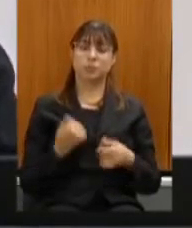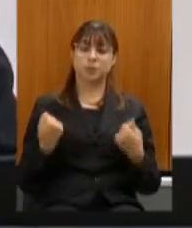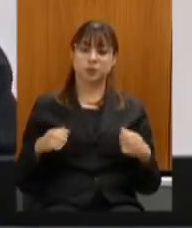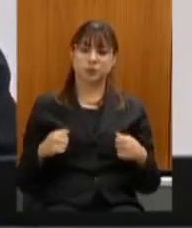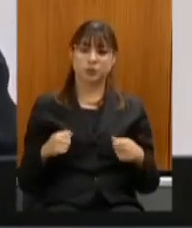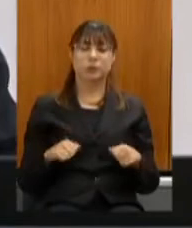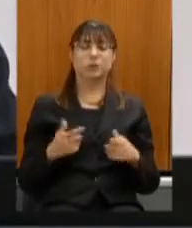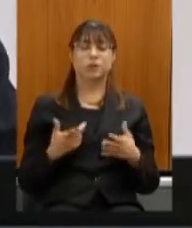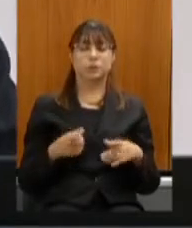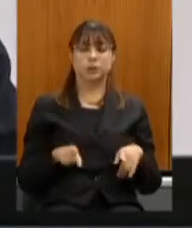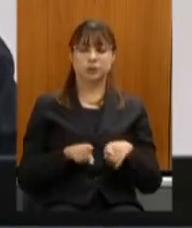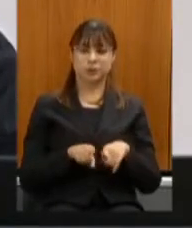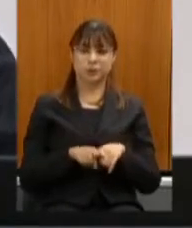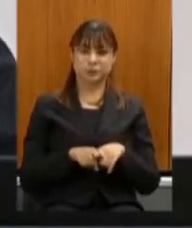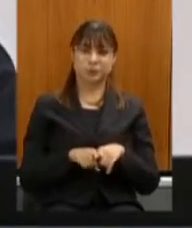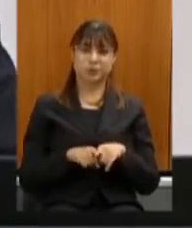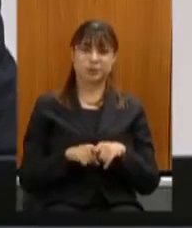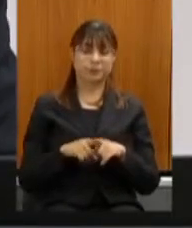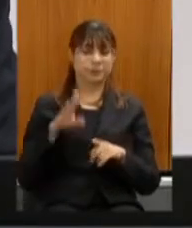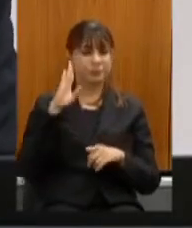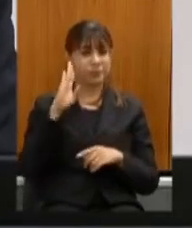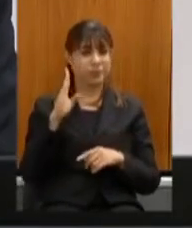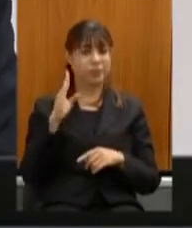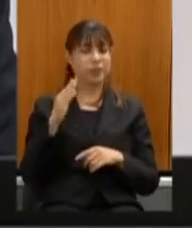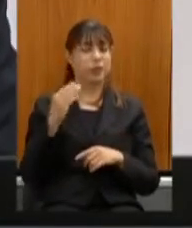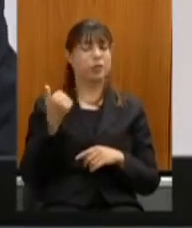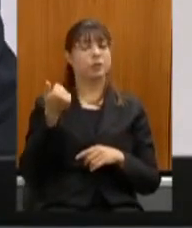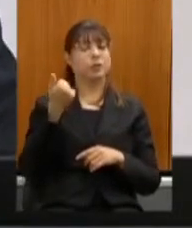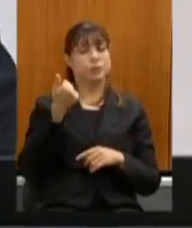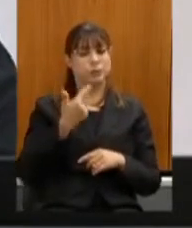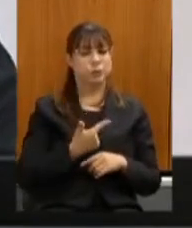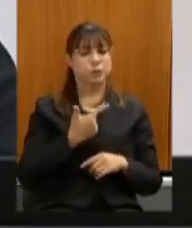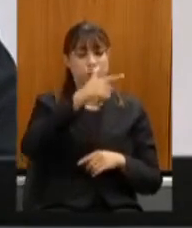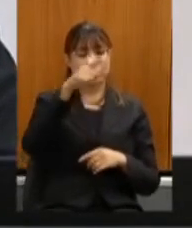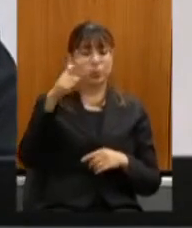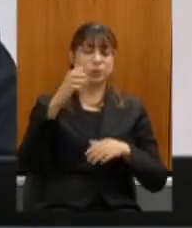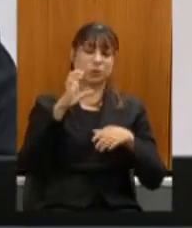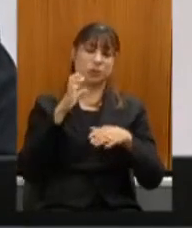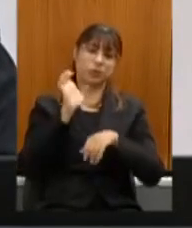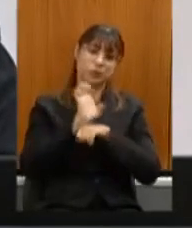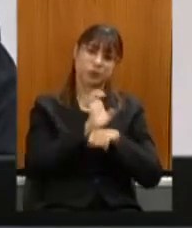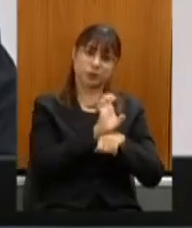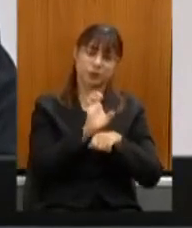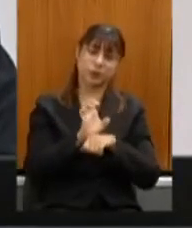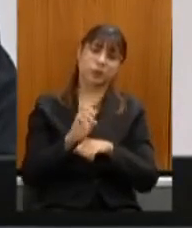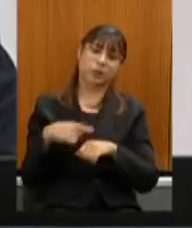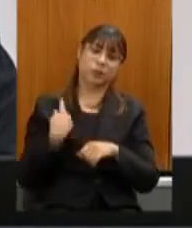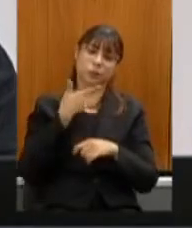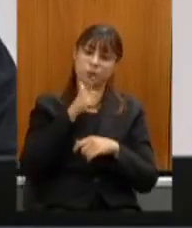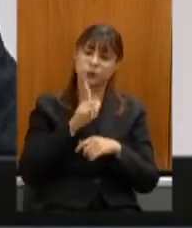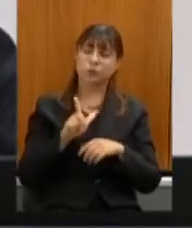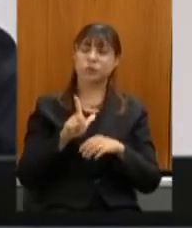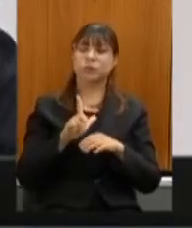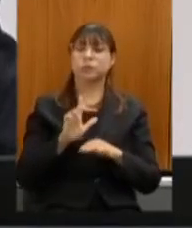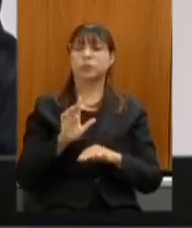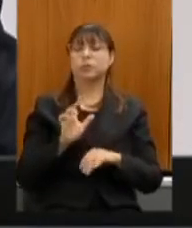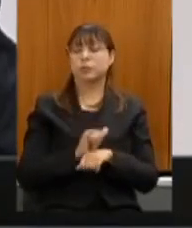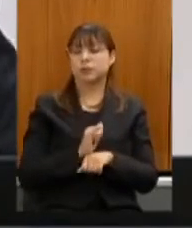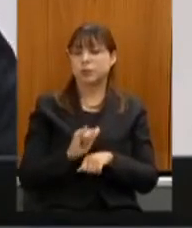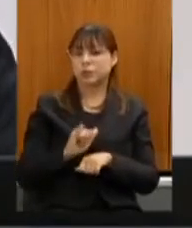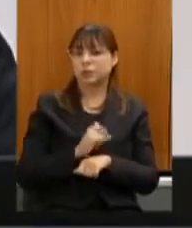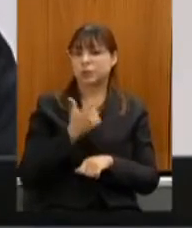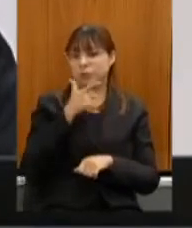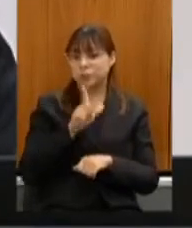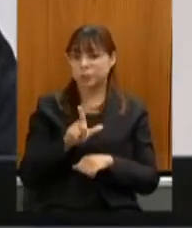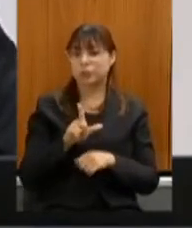estados criando esses mecanismos para que realmente nós tenhamos aí uma retomada